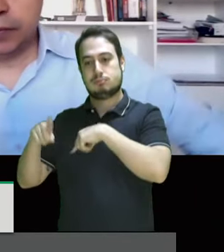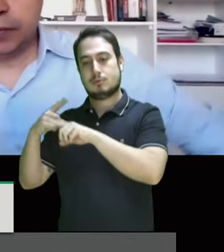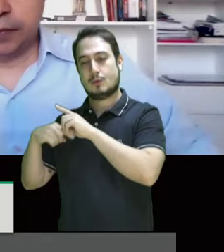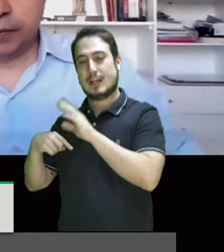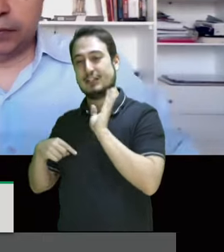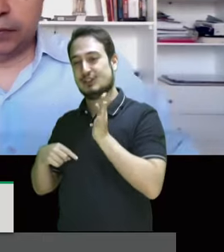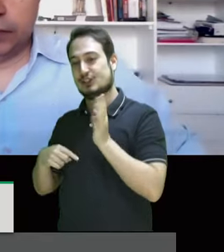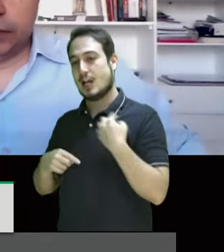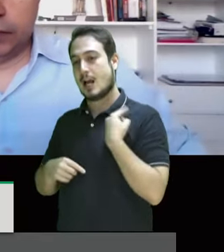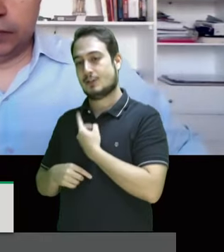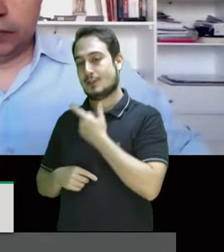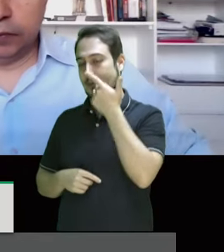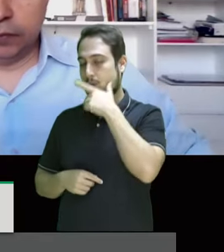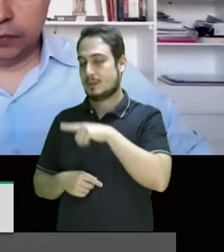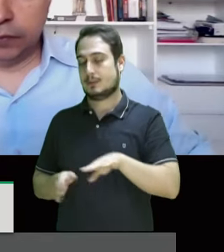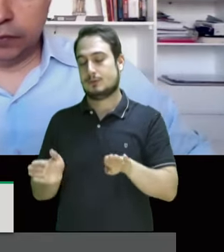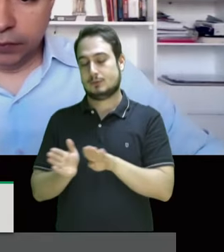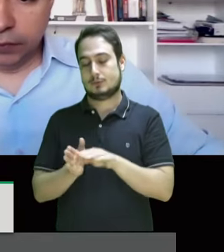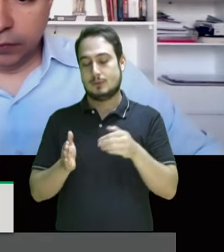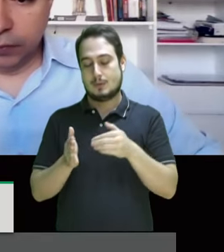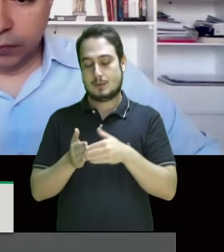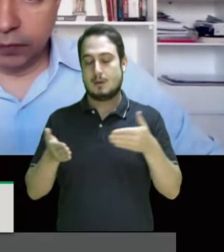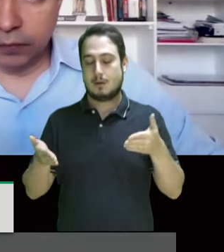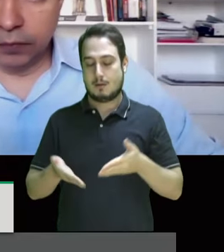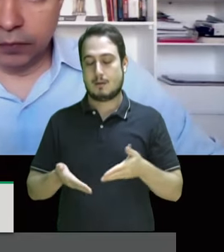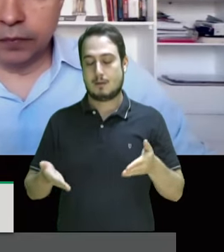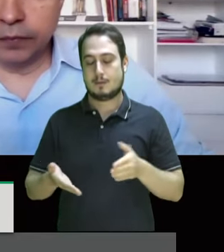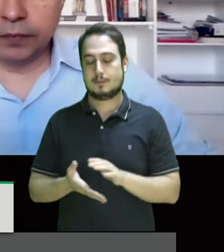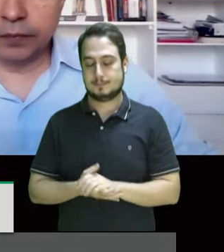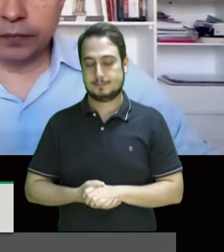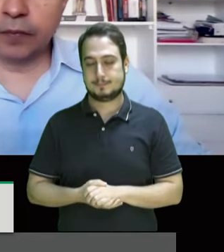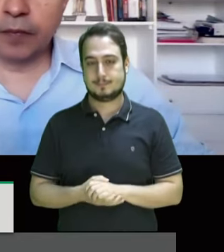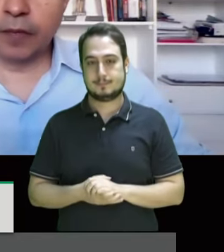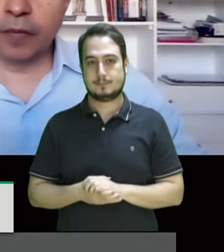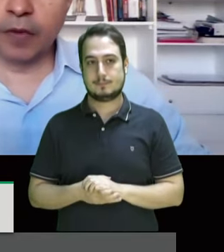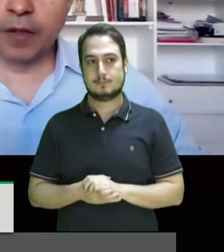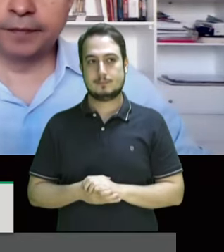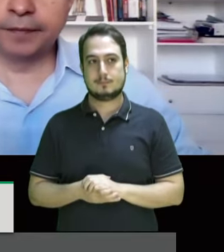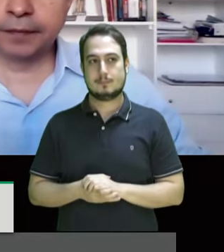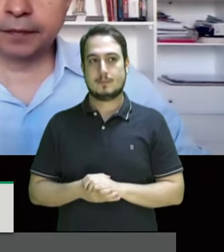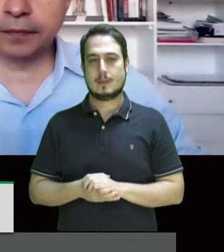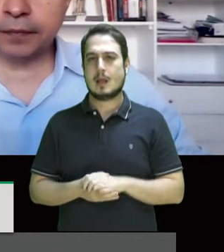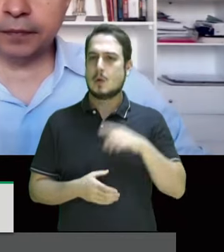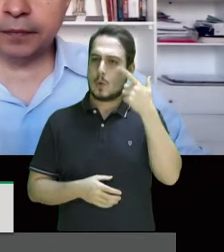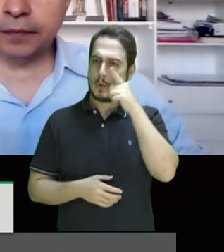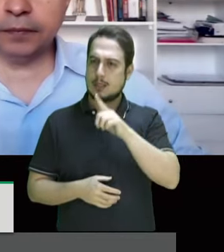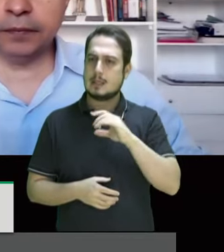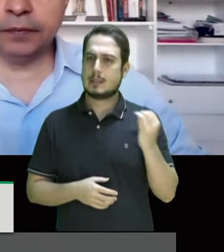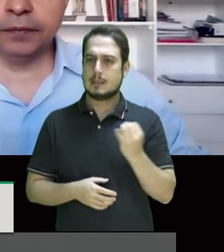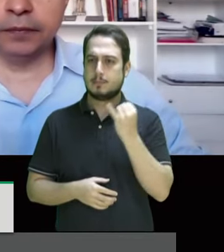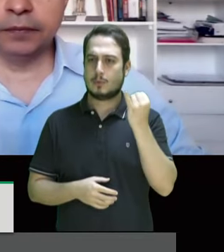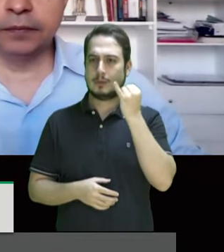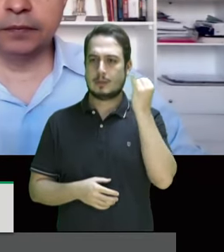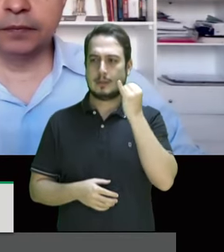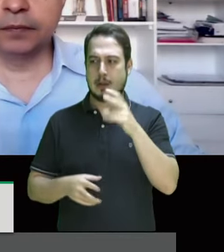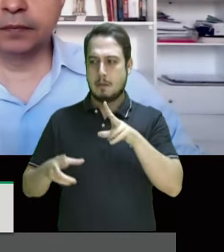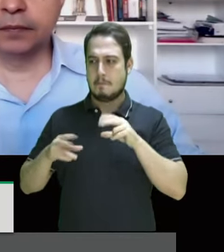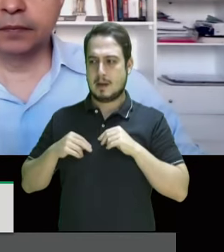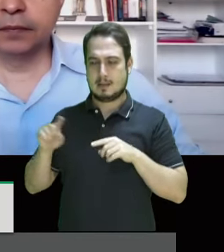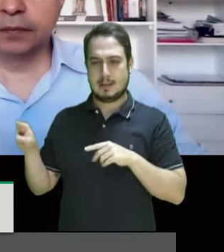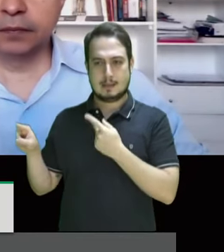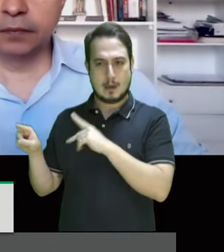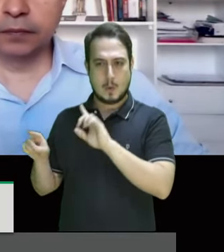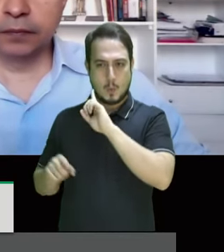conquistas que nós conseguimos ao longo dessas últimas décadas conquistas importantes que não pertencem a um governo